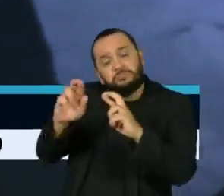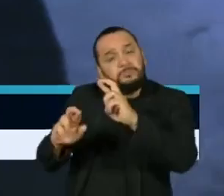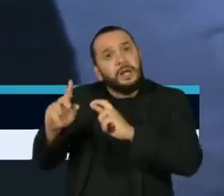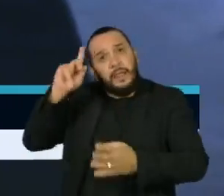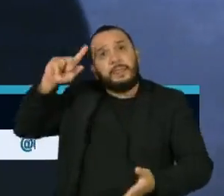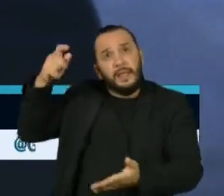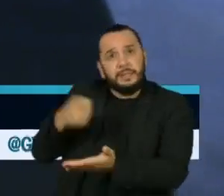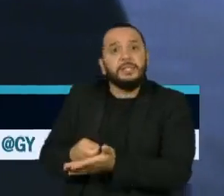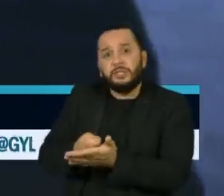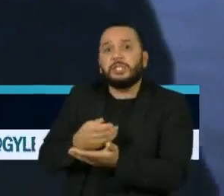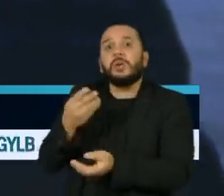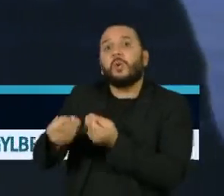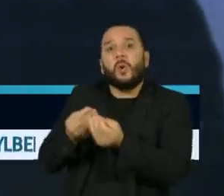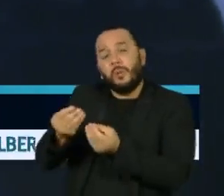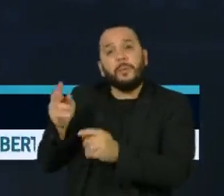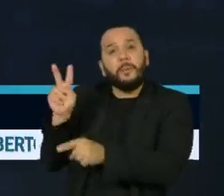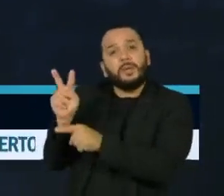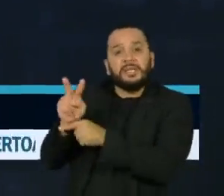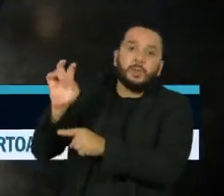decidir sobre a proteção da área. Então, vamos lá.